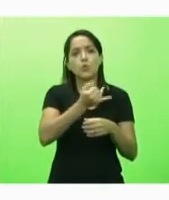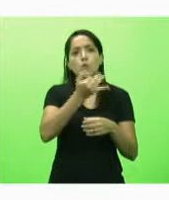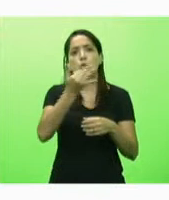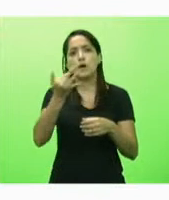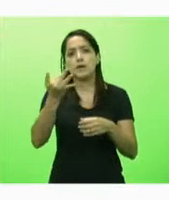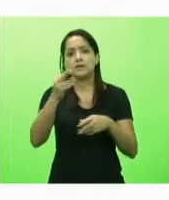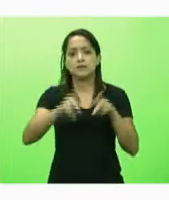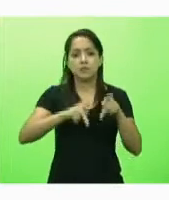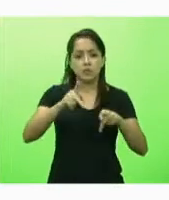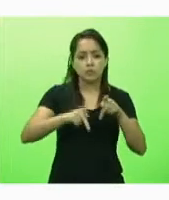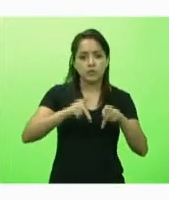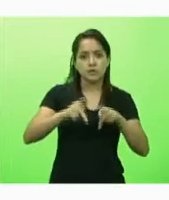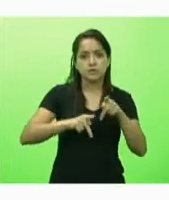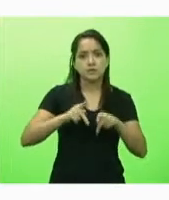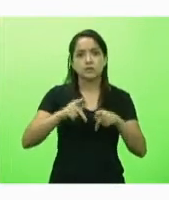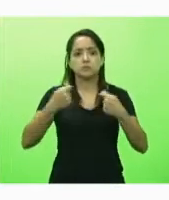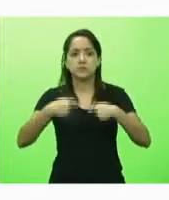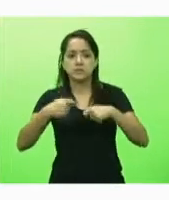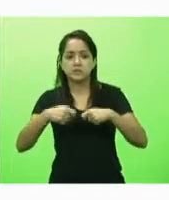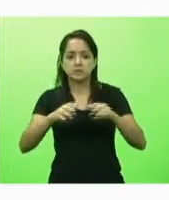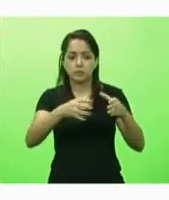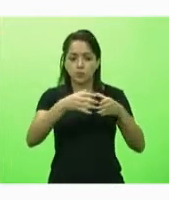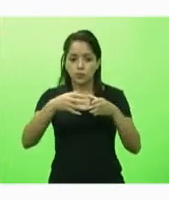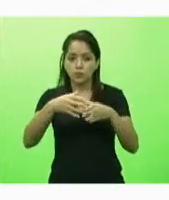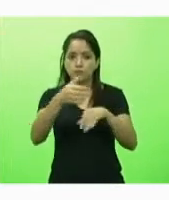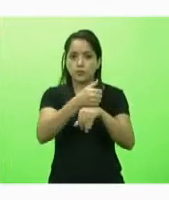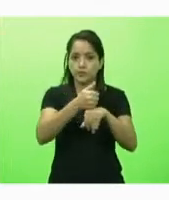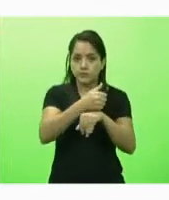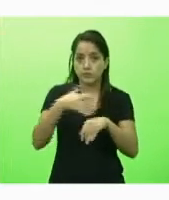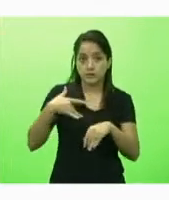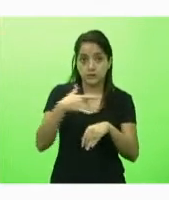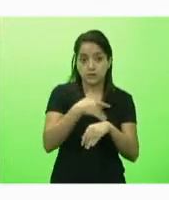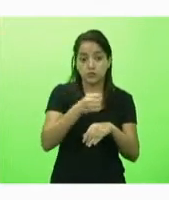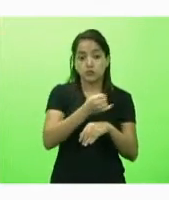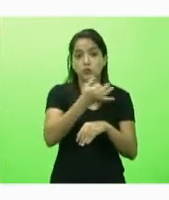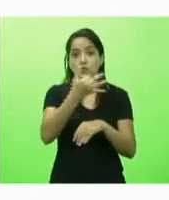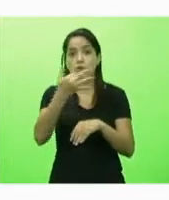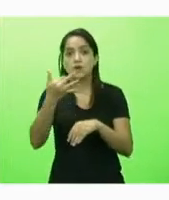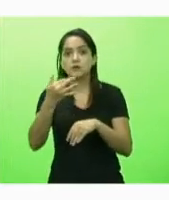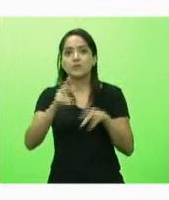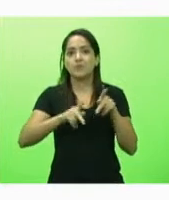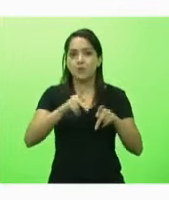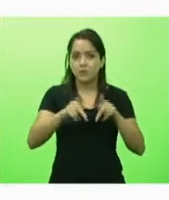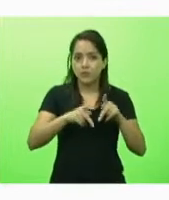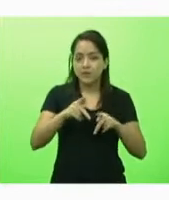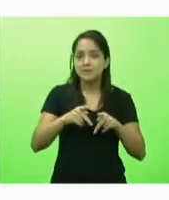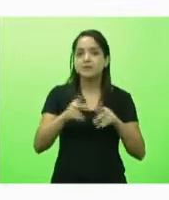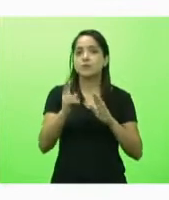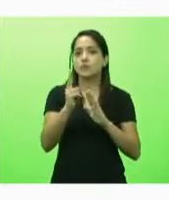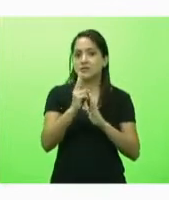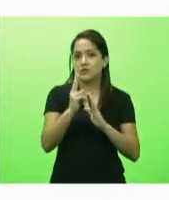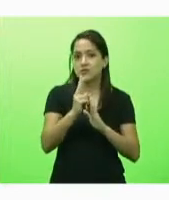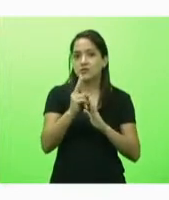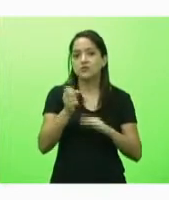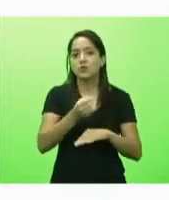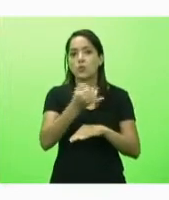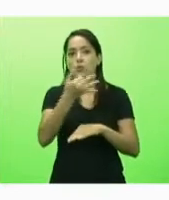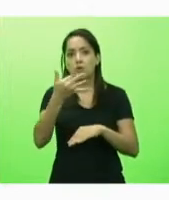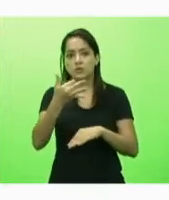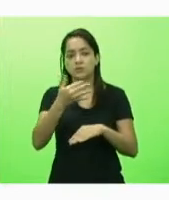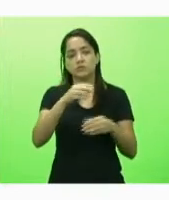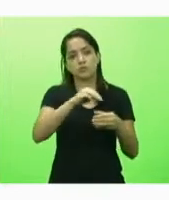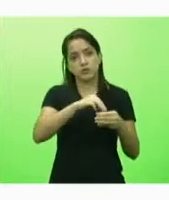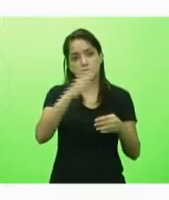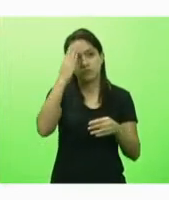populacional de profissionais de saúde por exemplo população indígena e etc isso é feito assim há décadas nós temos um